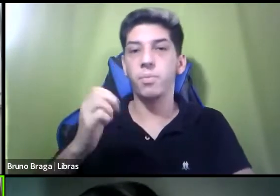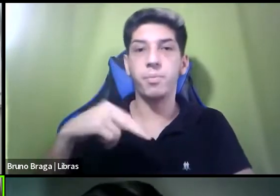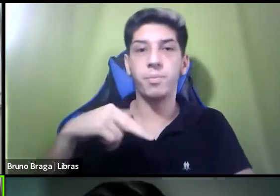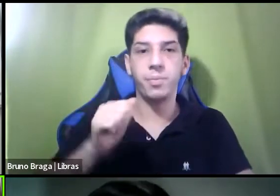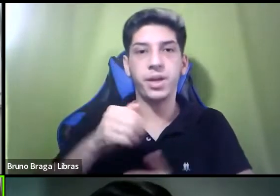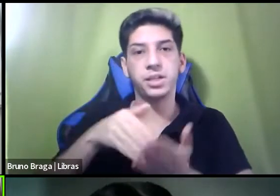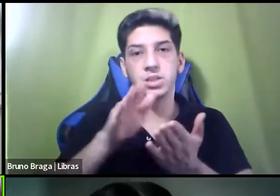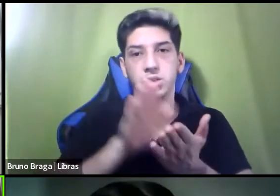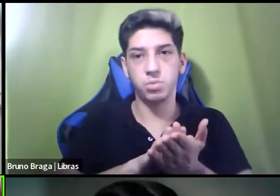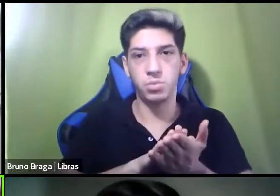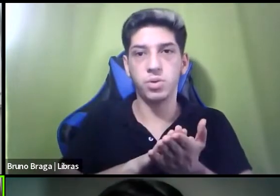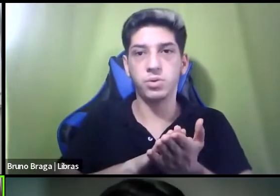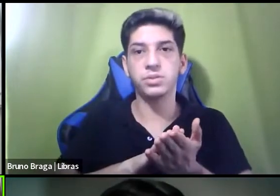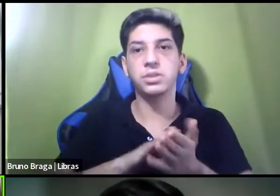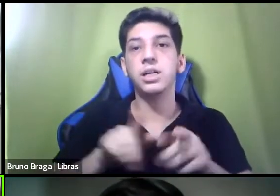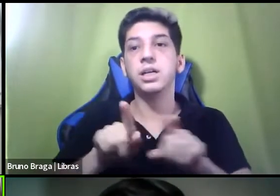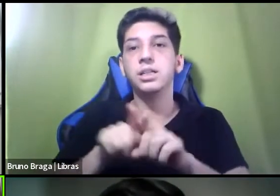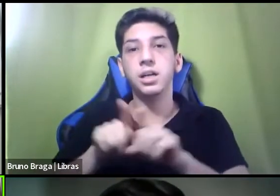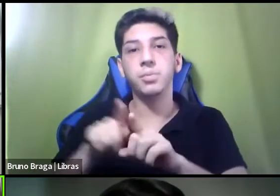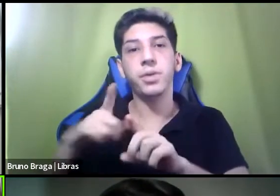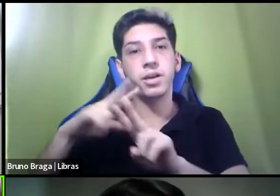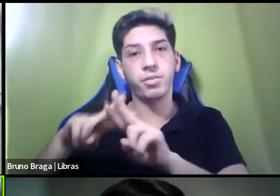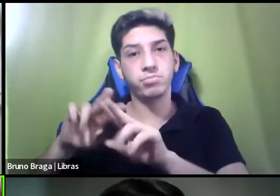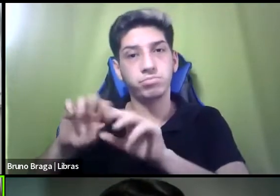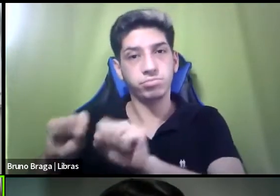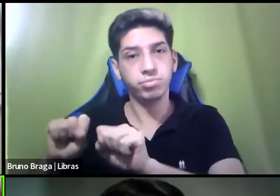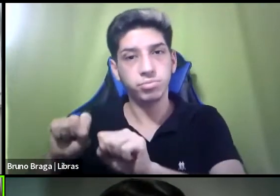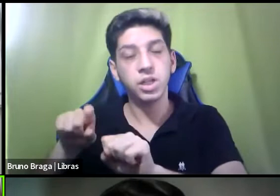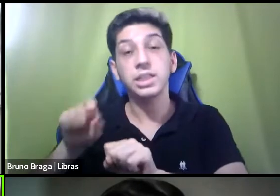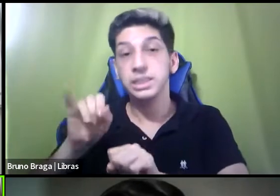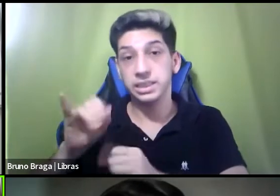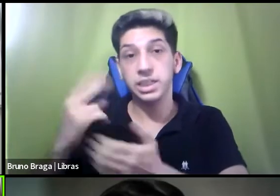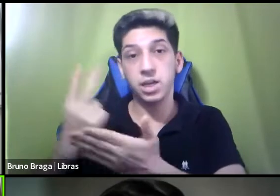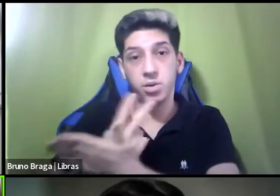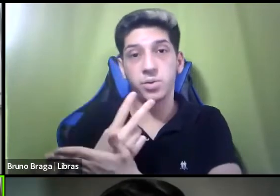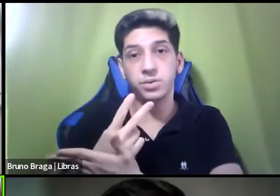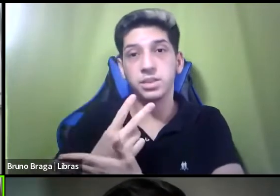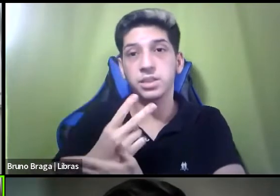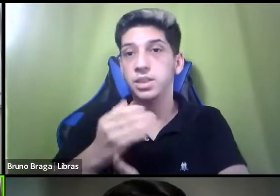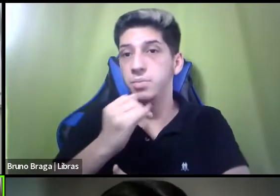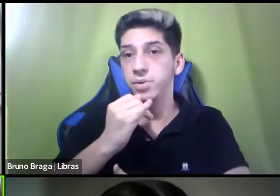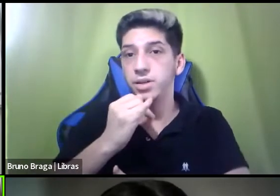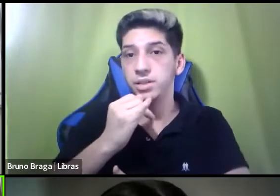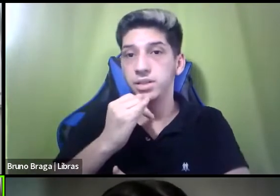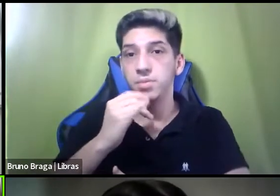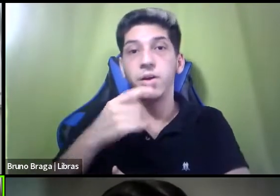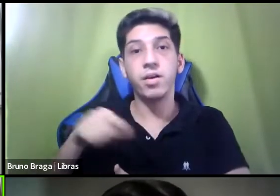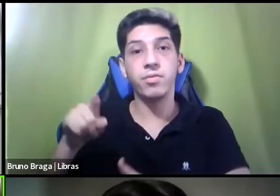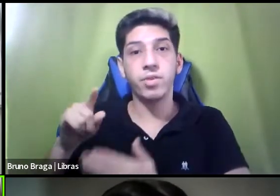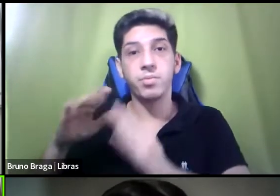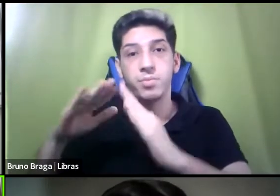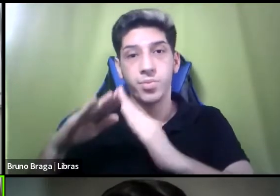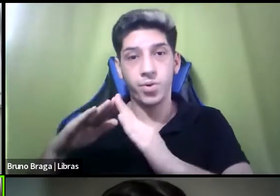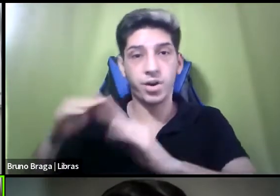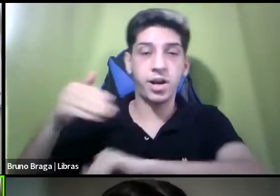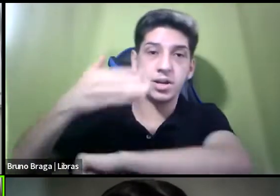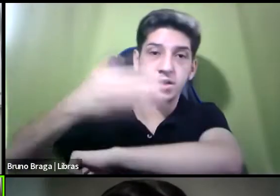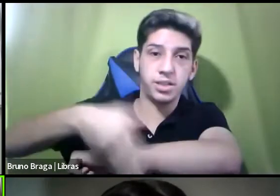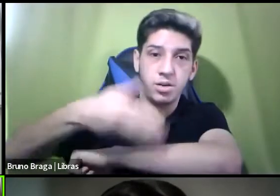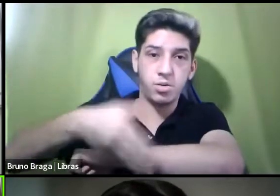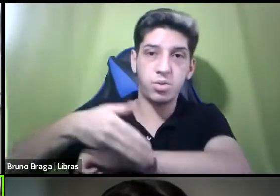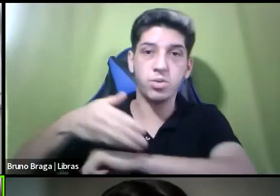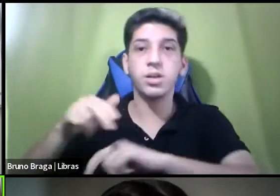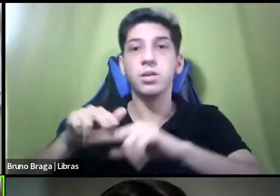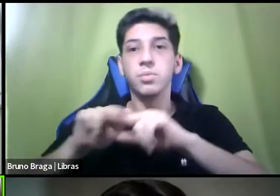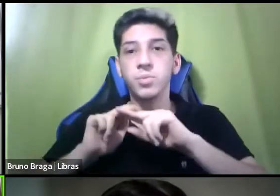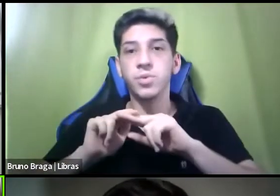de liberdade ela no mais das vezes vai morar na rua por conta de